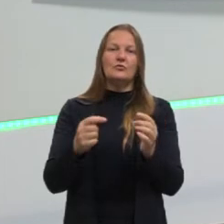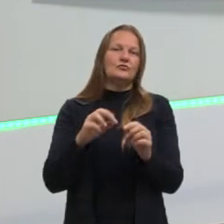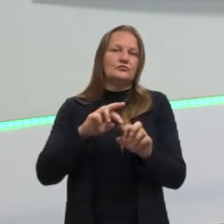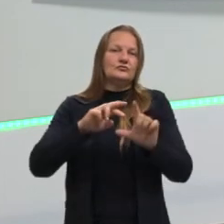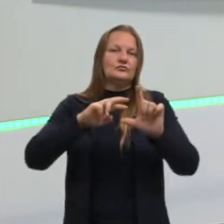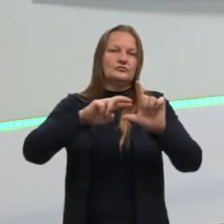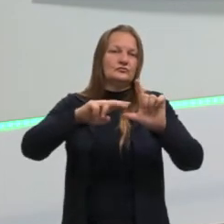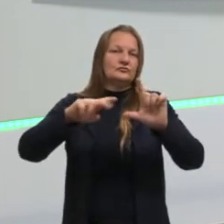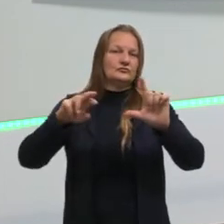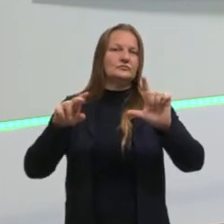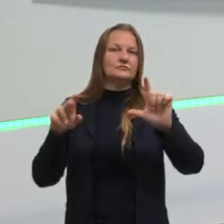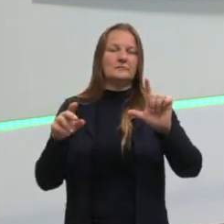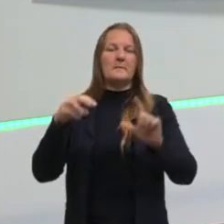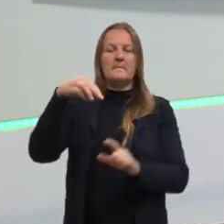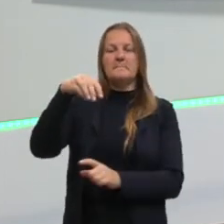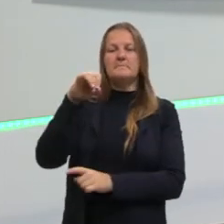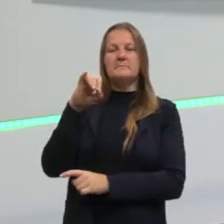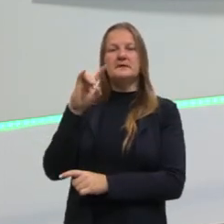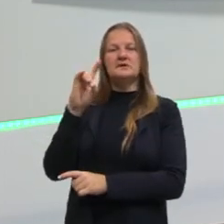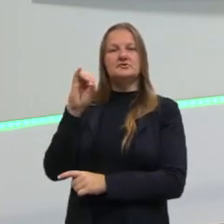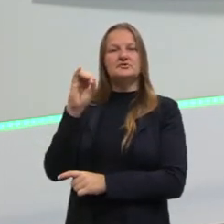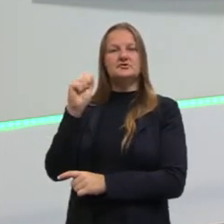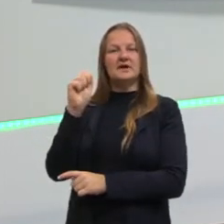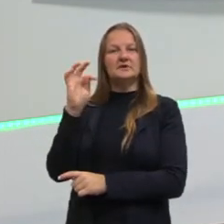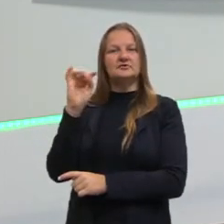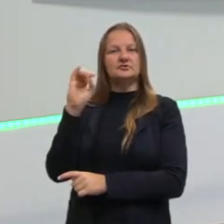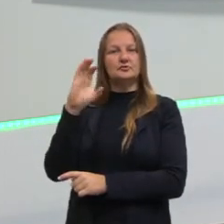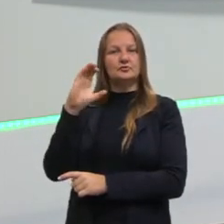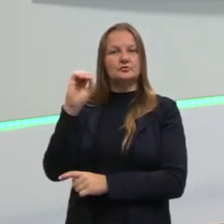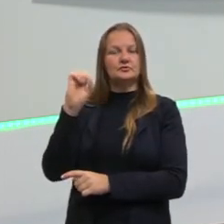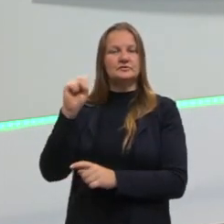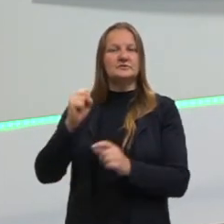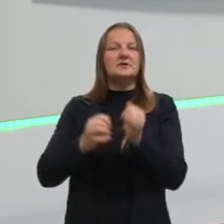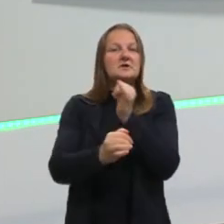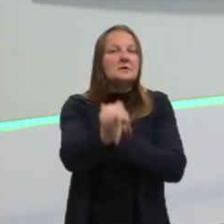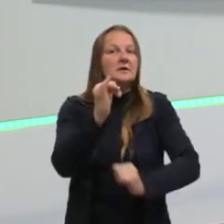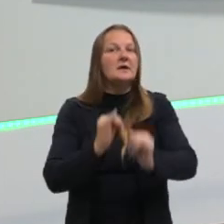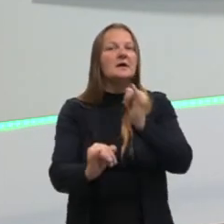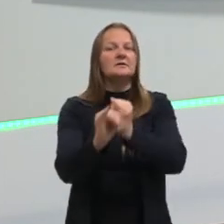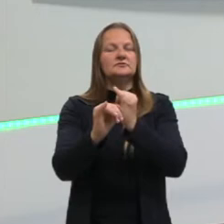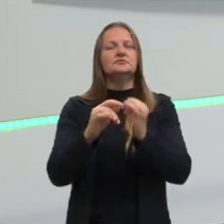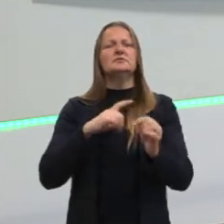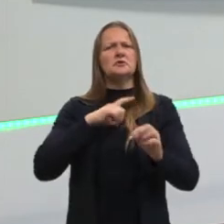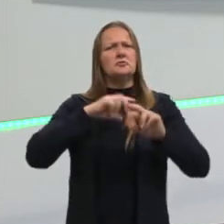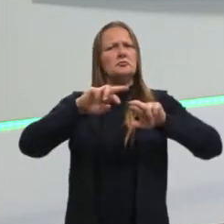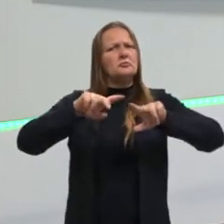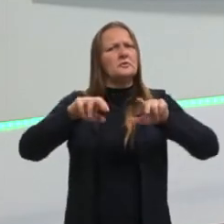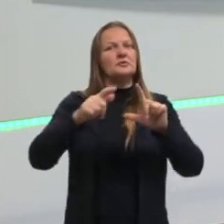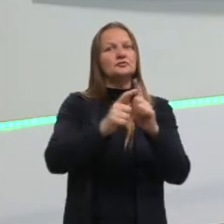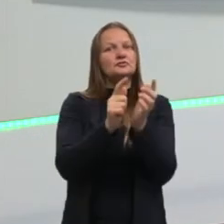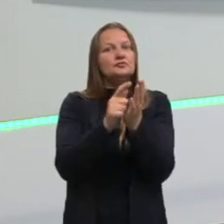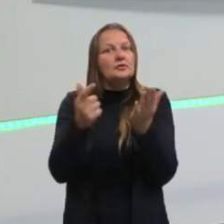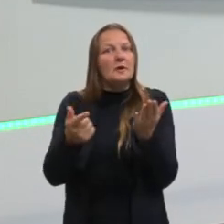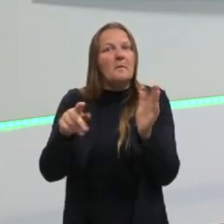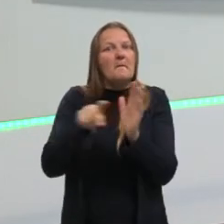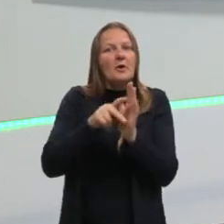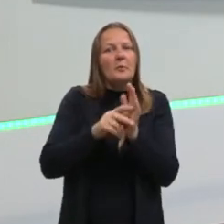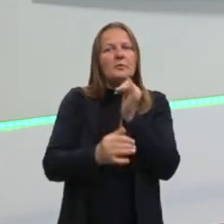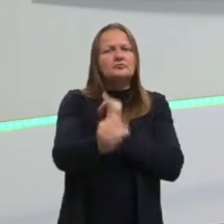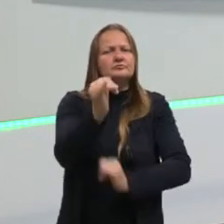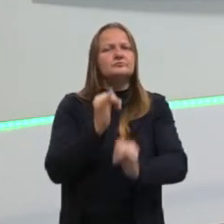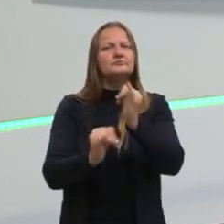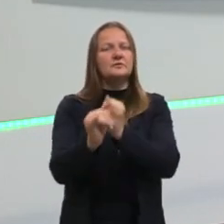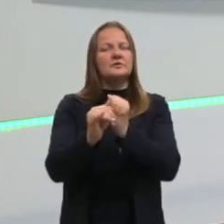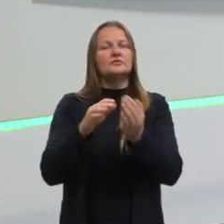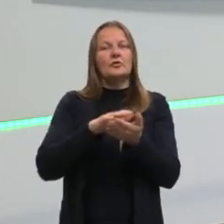mediáticos, como, por exemplo, a internet. A gente tem aí diversos jornais que têm as suas